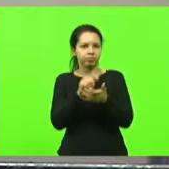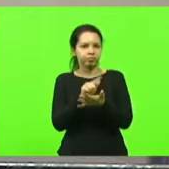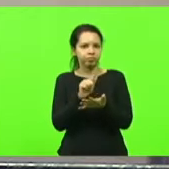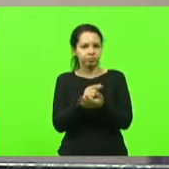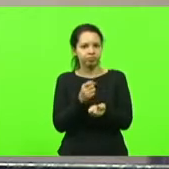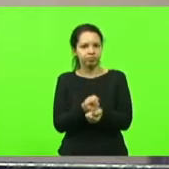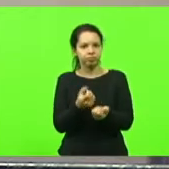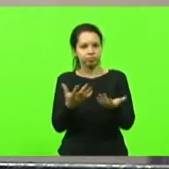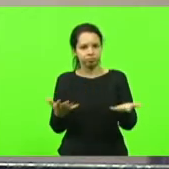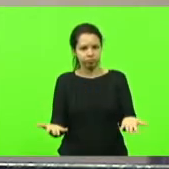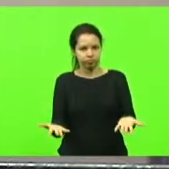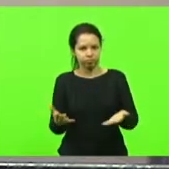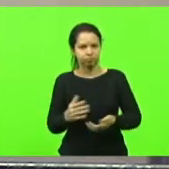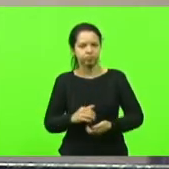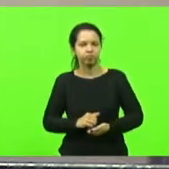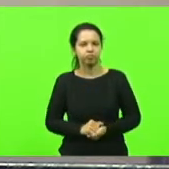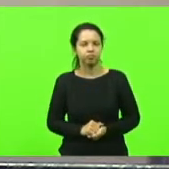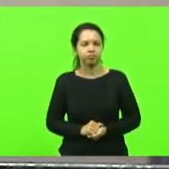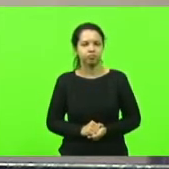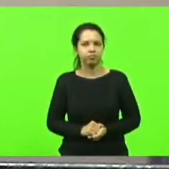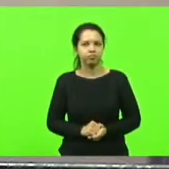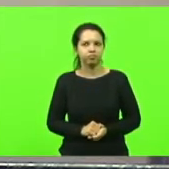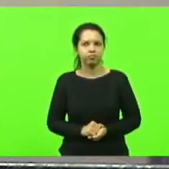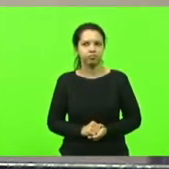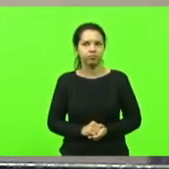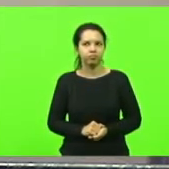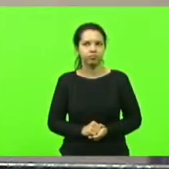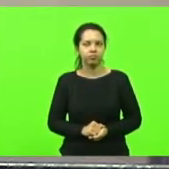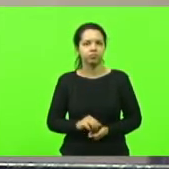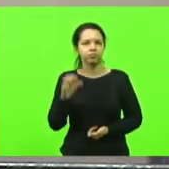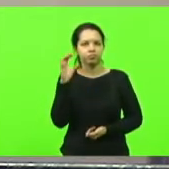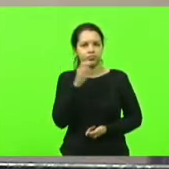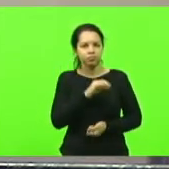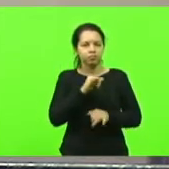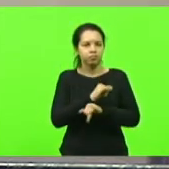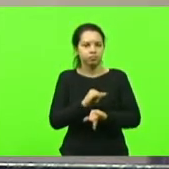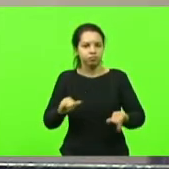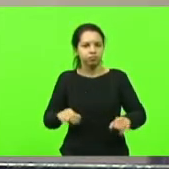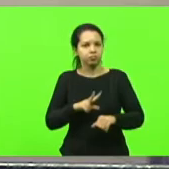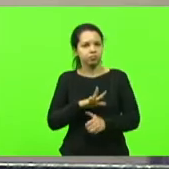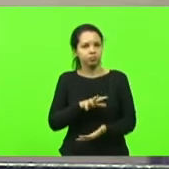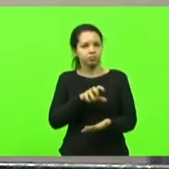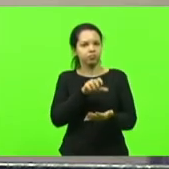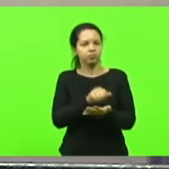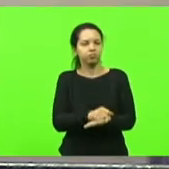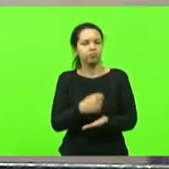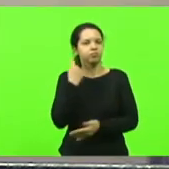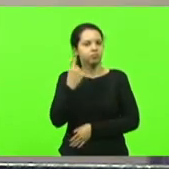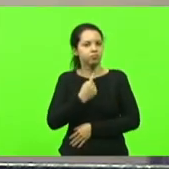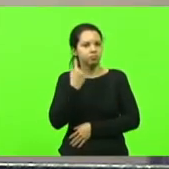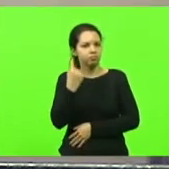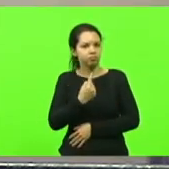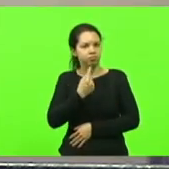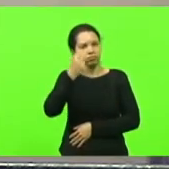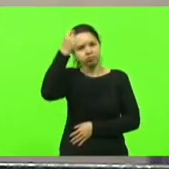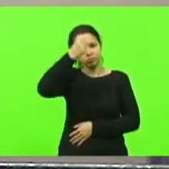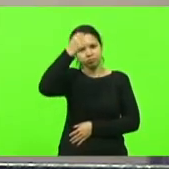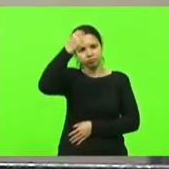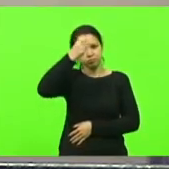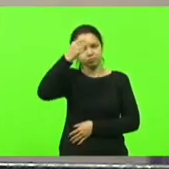distribuição do expediente. Em breves comunicações, inscrito para falar, deputado Maurício Scudlark.